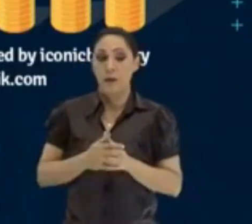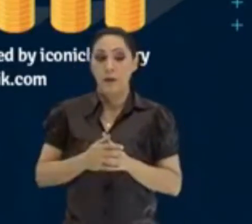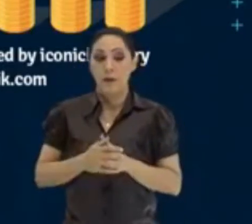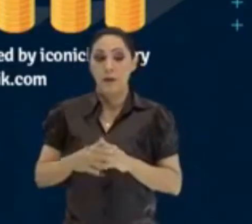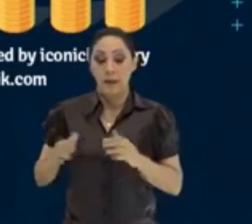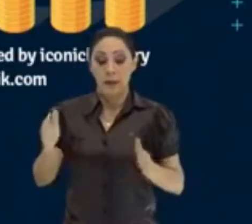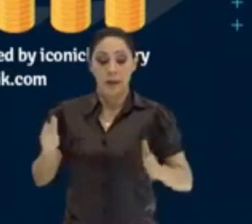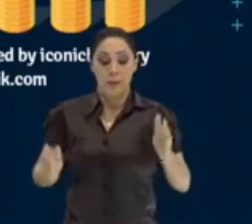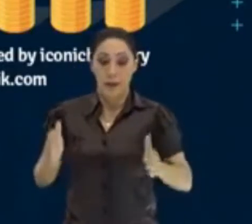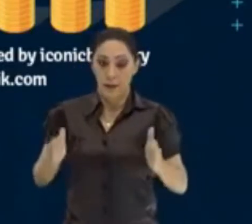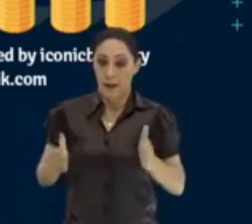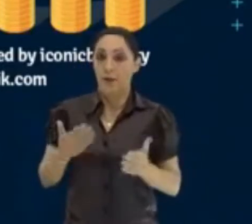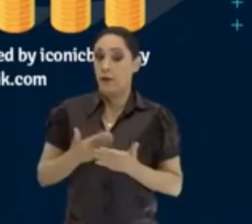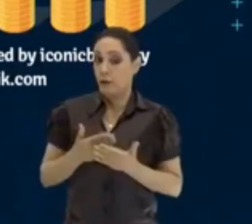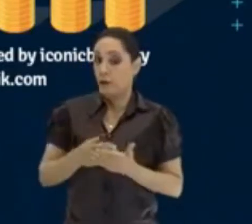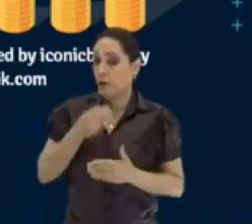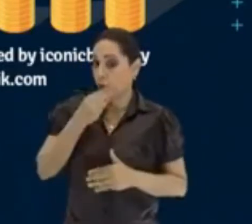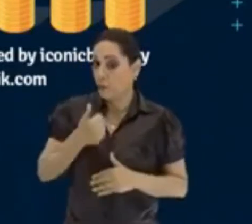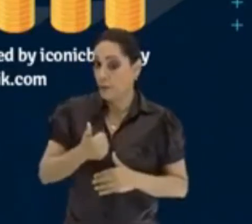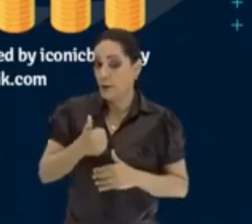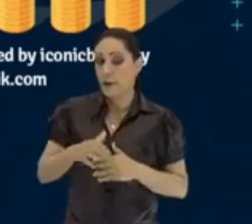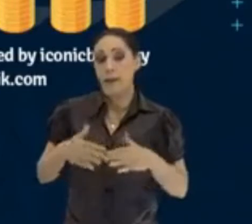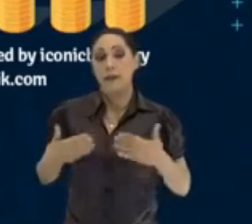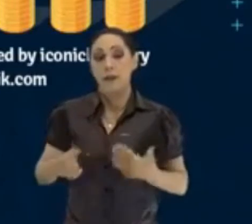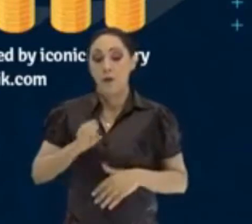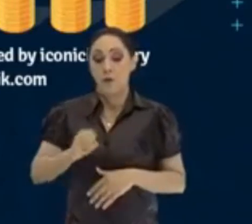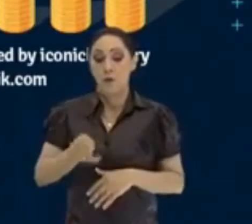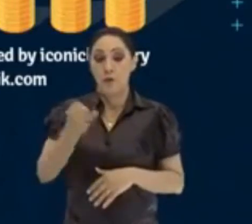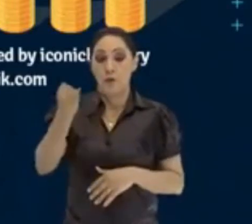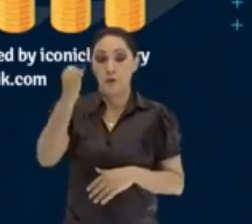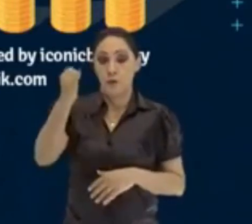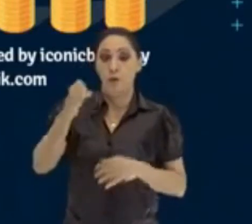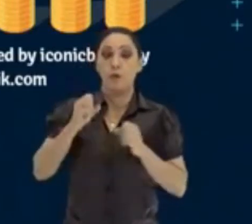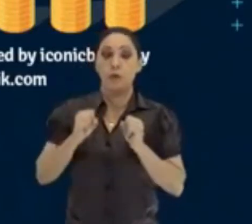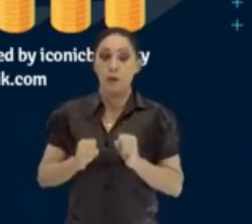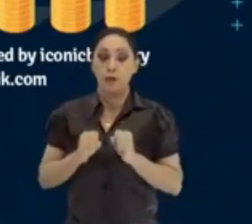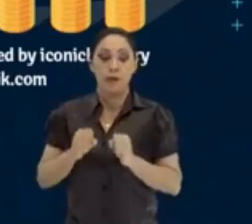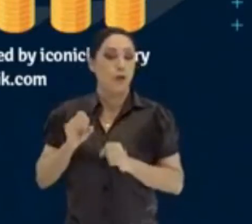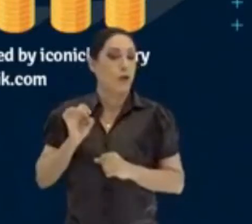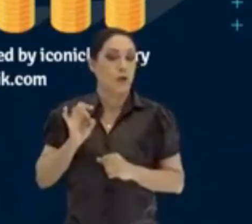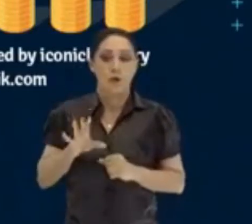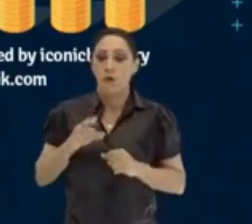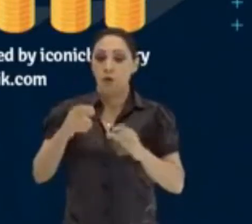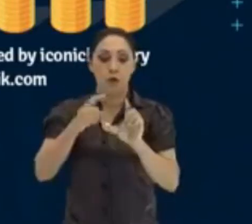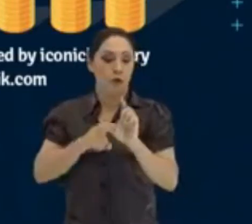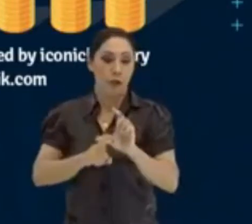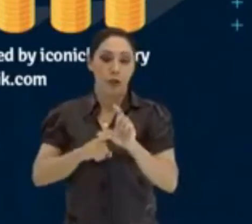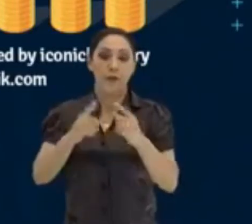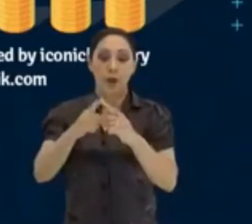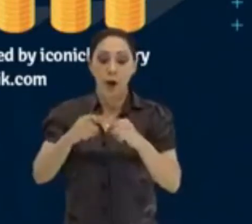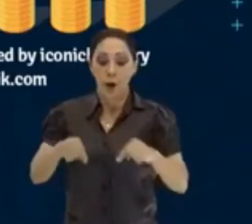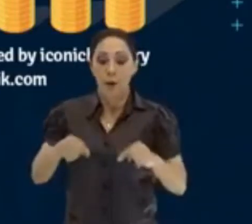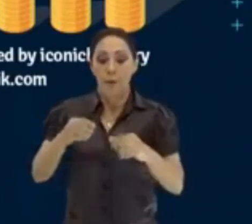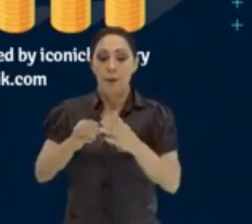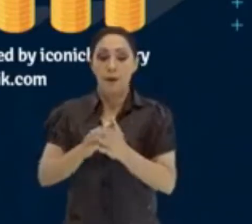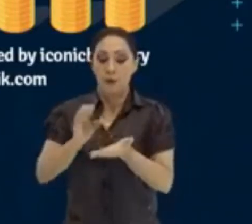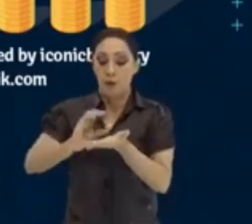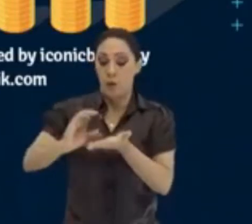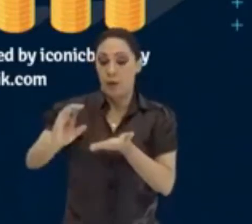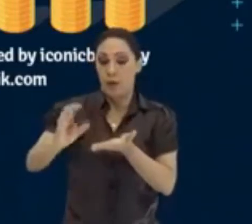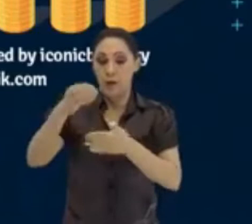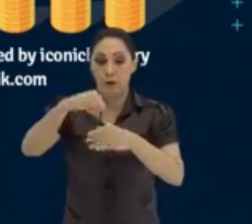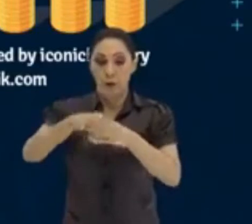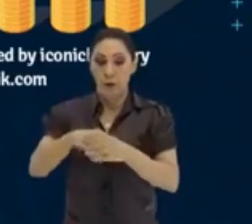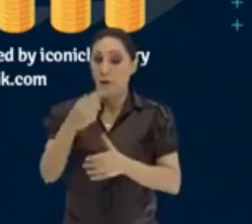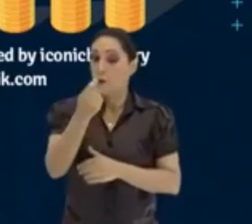nesse período da nossa aula, tudo bem? Mas os juros podem ser não só dívida que você paga com juros, mas rendimento de uma aplicação